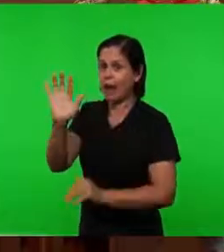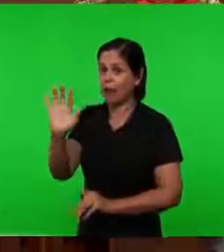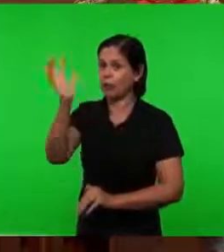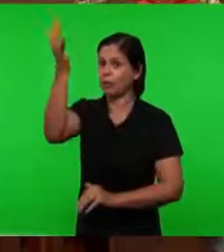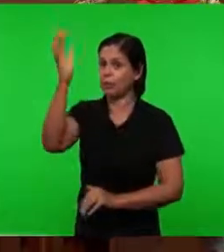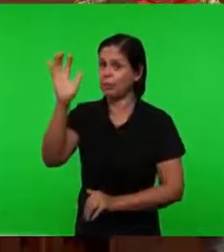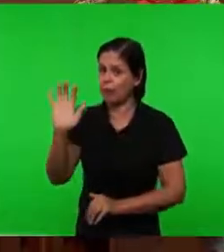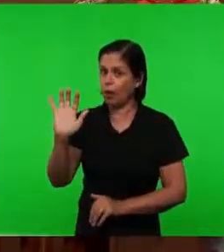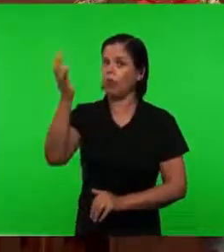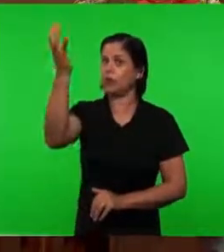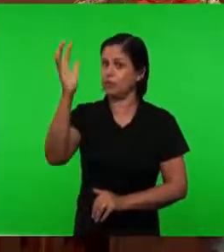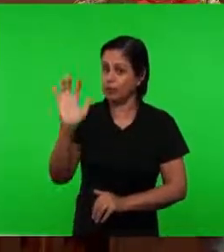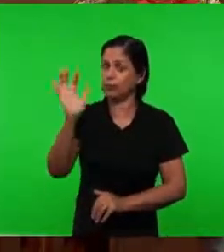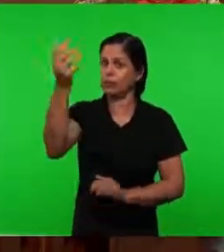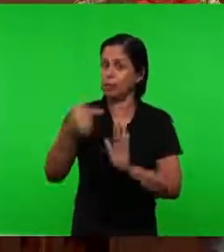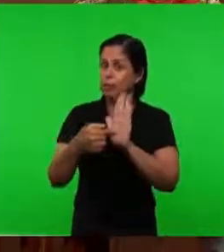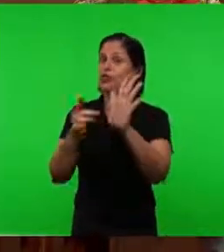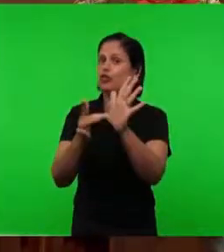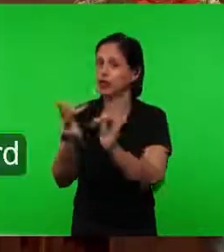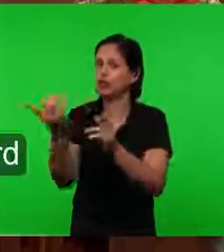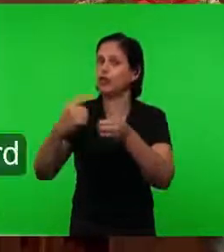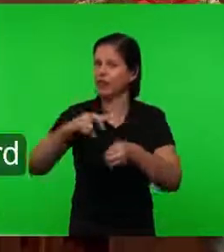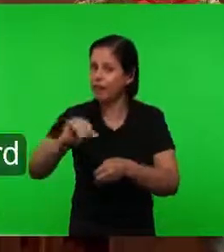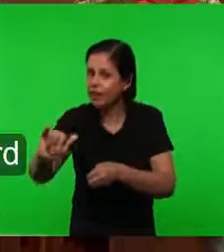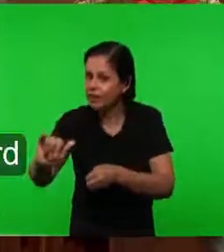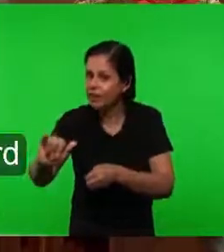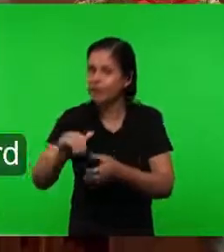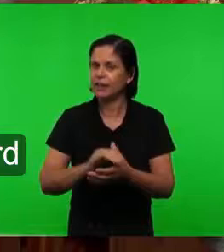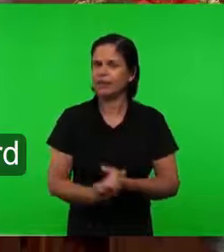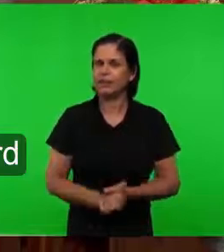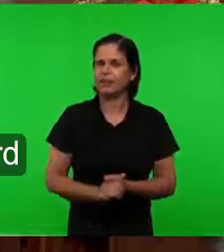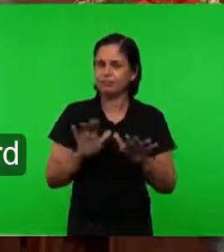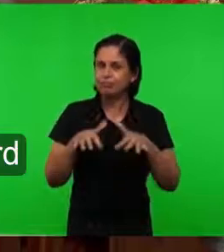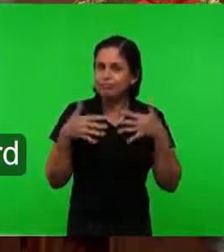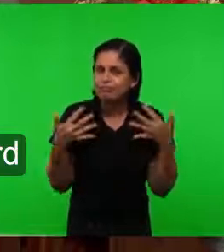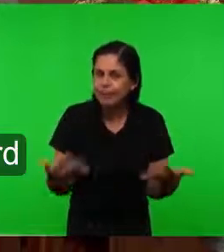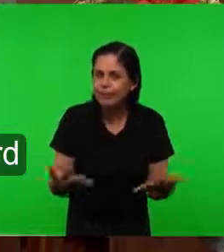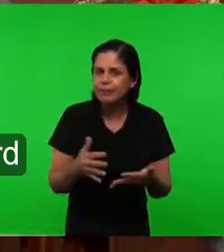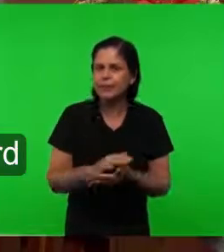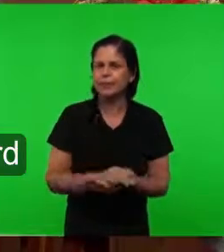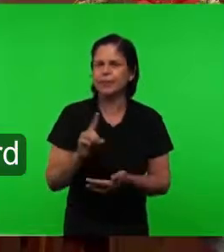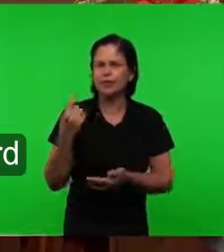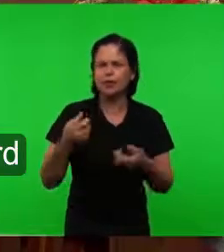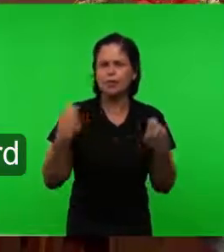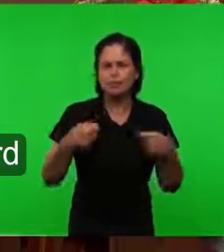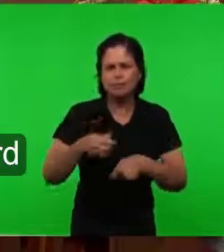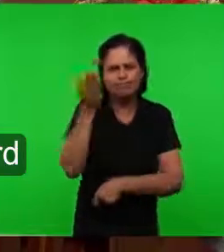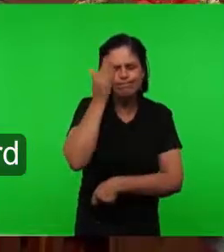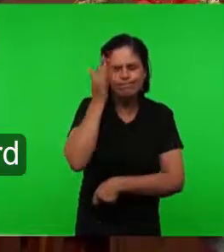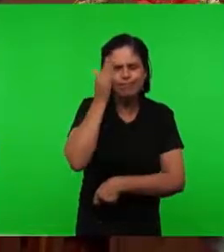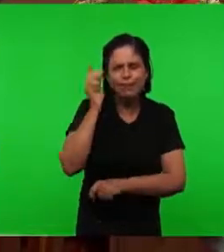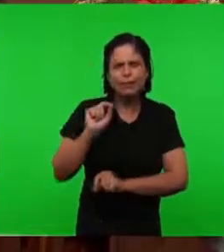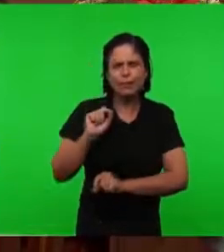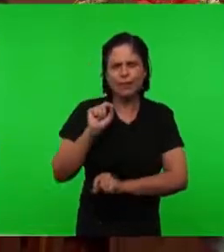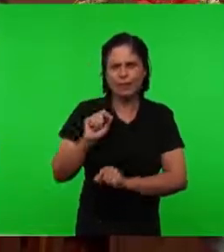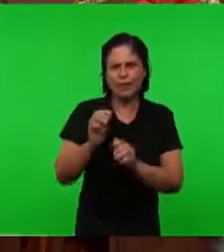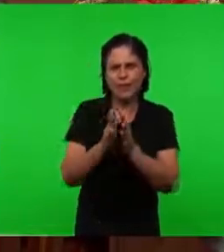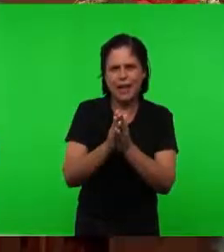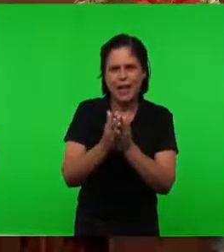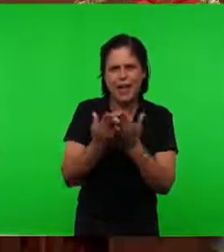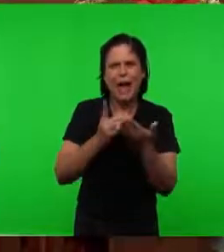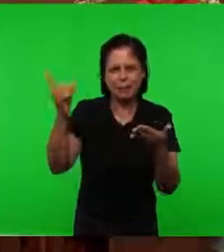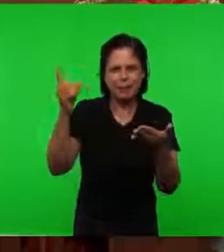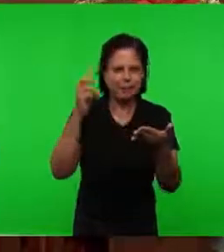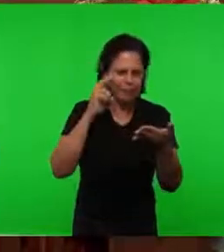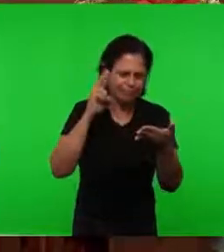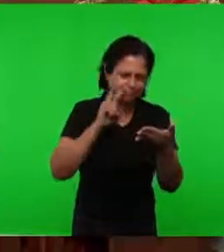relacionados Com a vinda Do Senhor Jesus Nada melhor Para nós Do que Irmos A palavra Do Senhor